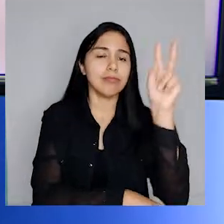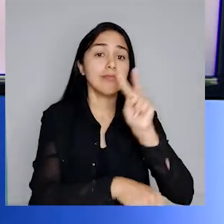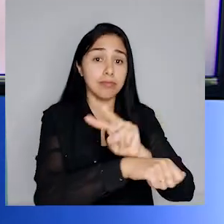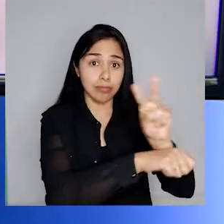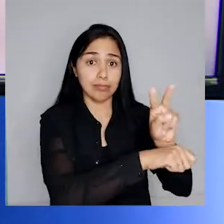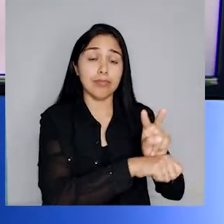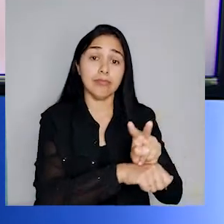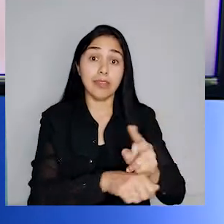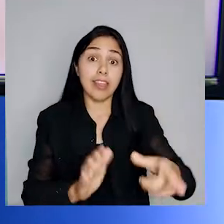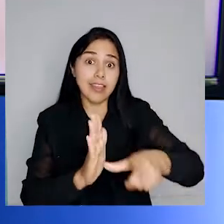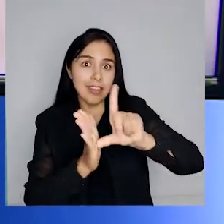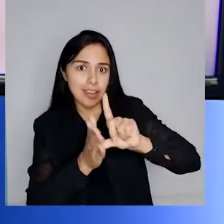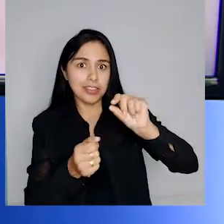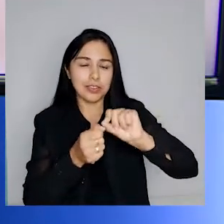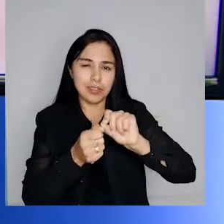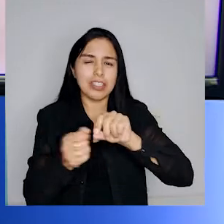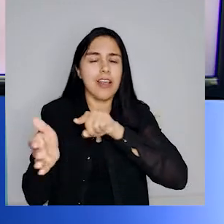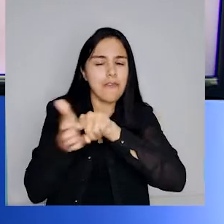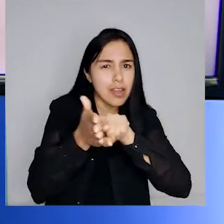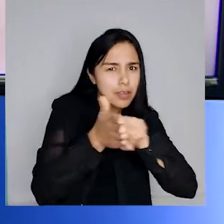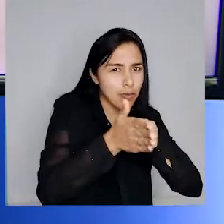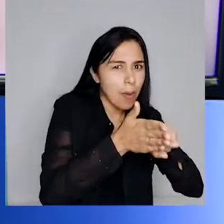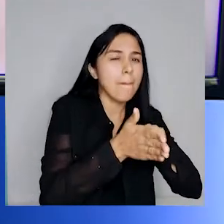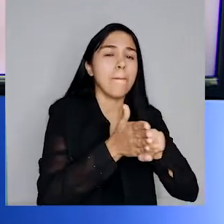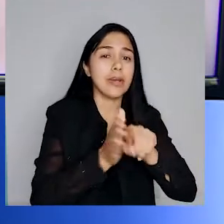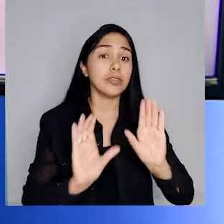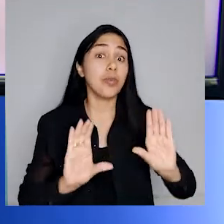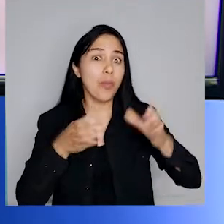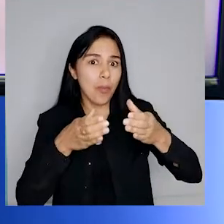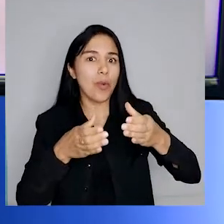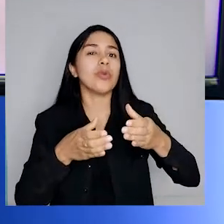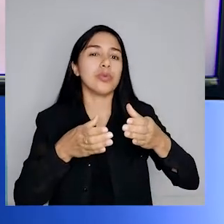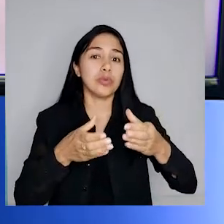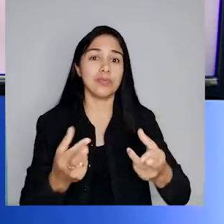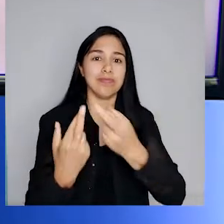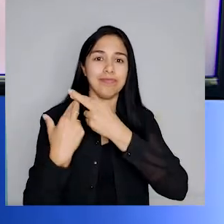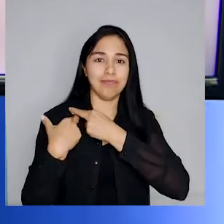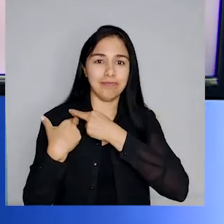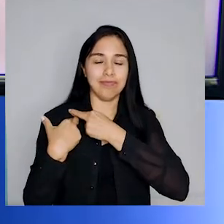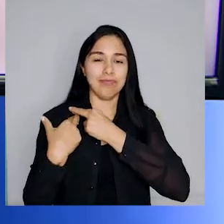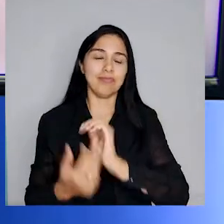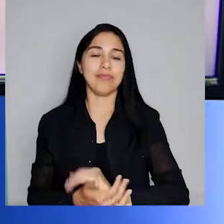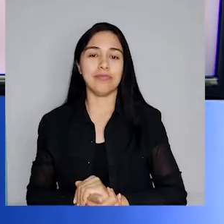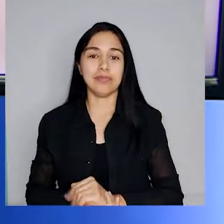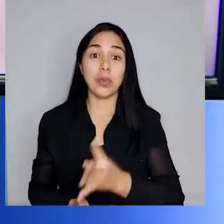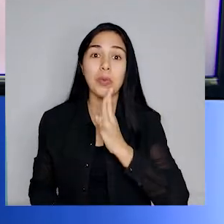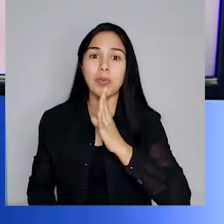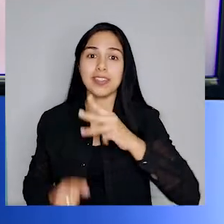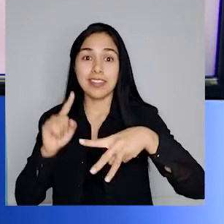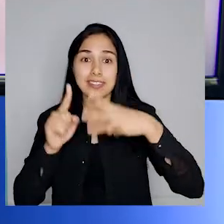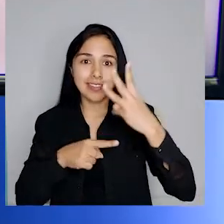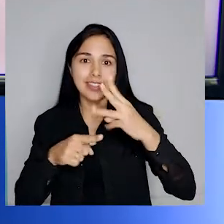rigoroso processo de auditoria realizado por um órgão certificador. Conheça três razões para usar papel